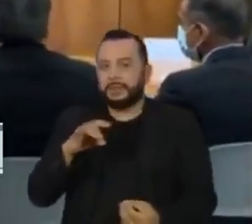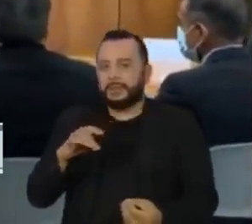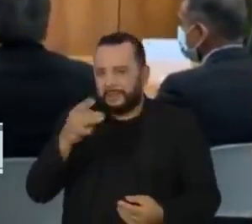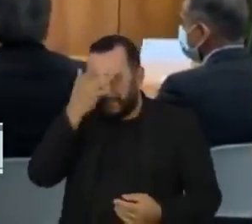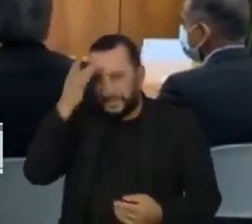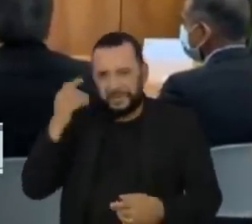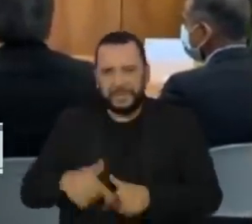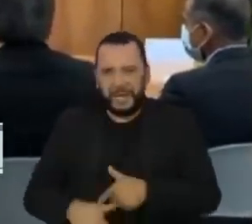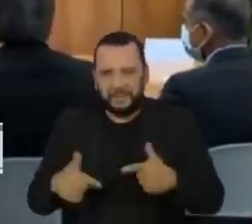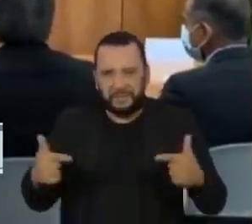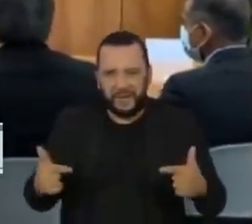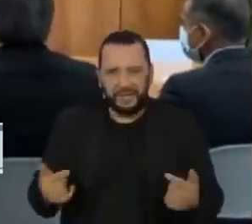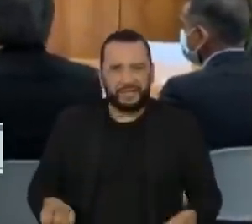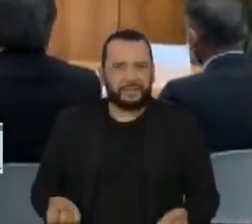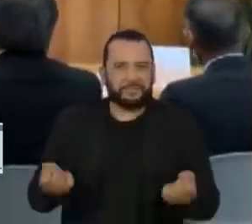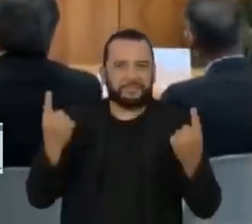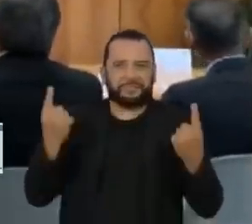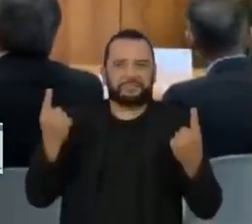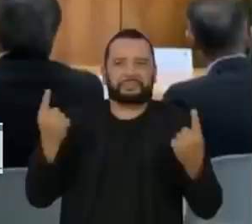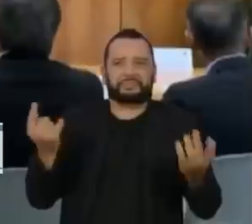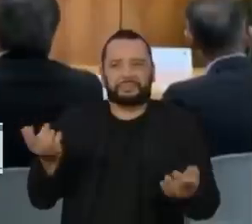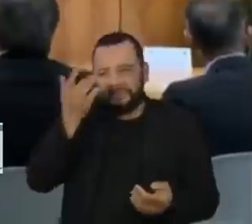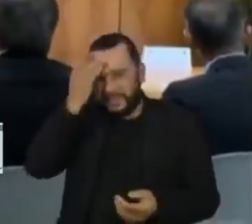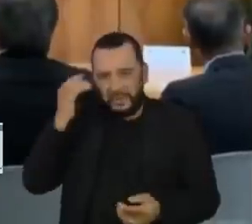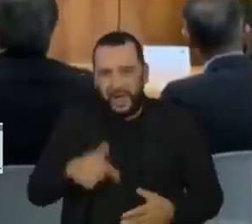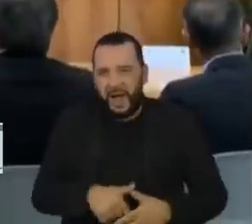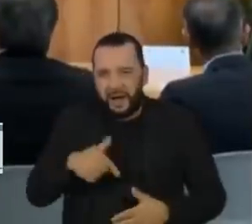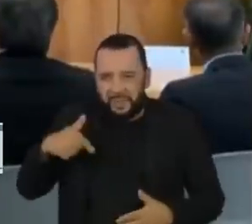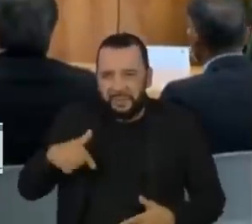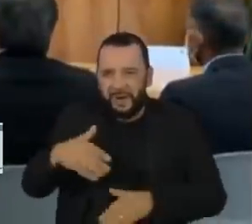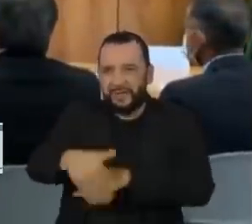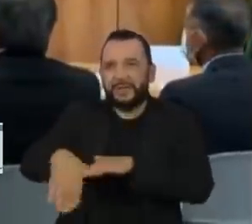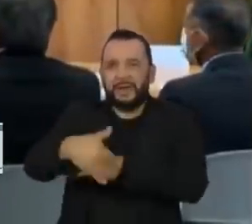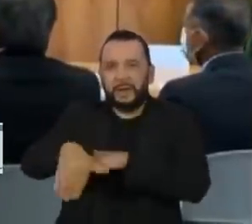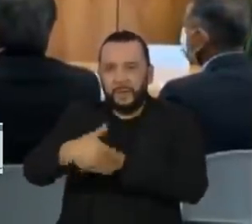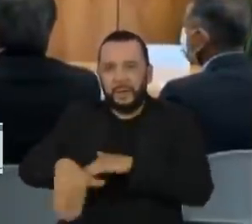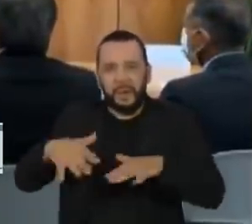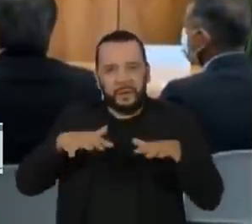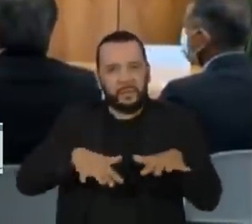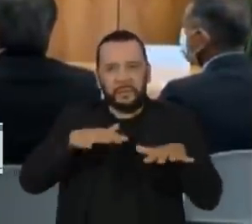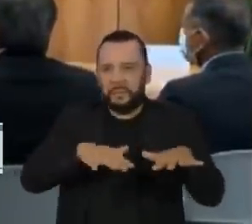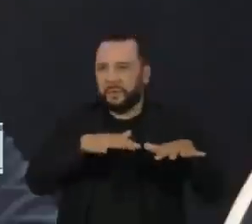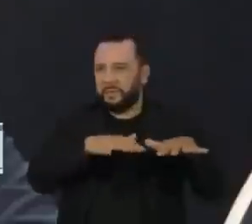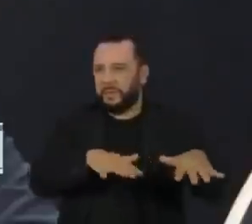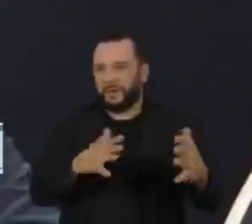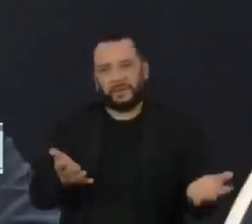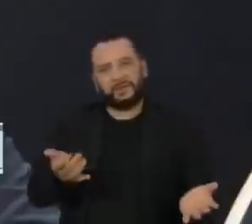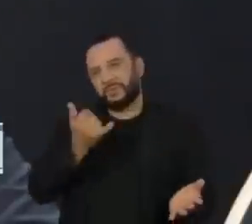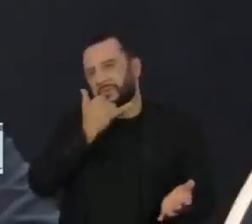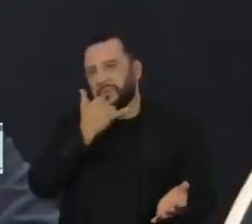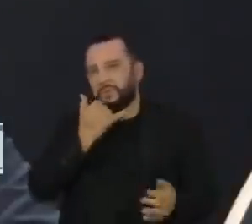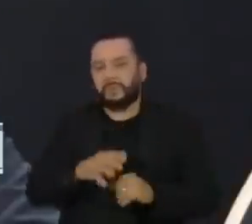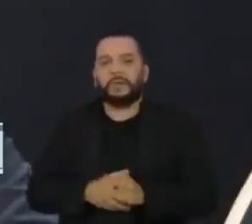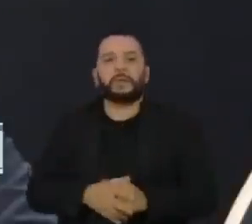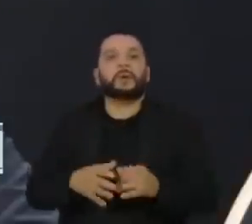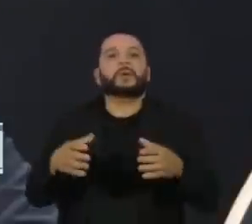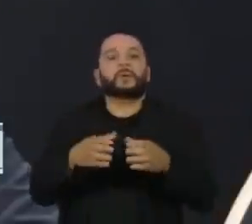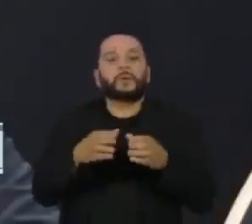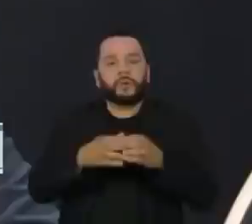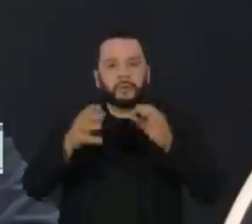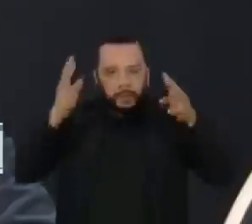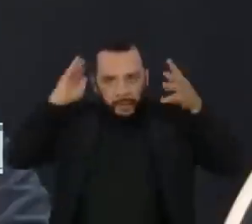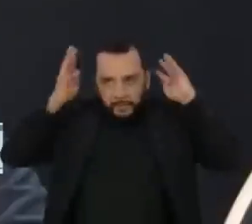Pessoas armadas, pessoas armadas na rua não é passeada, isto é botinho. Caminhoneiros que estão sendo